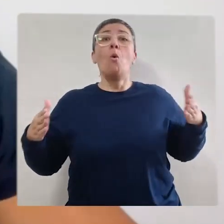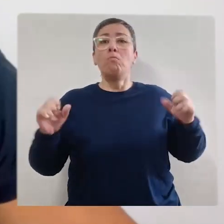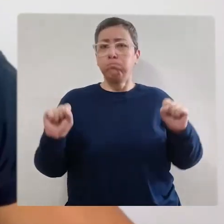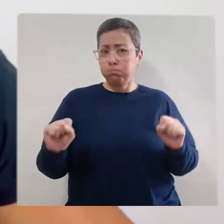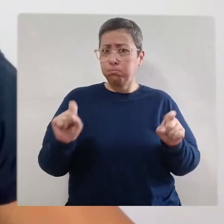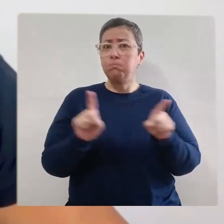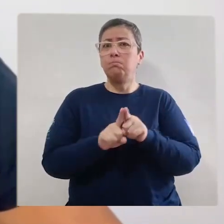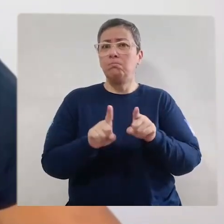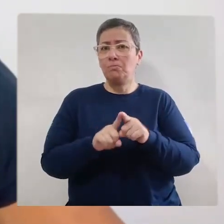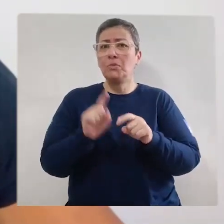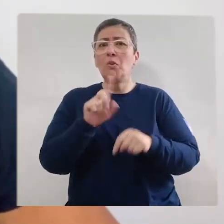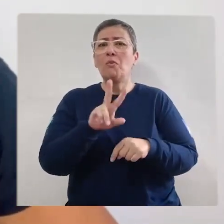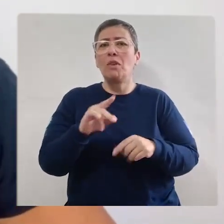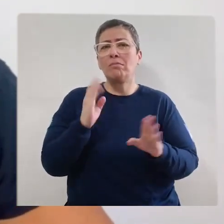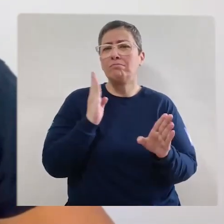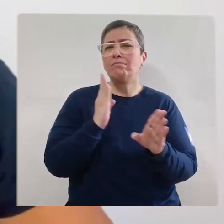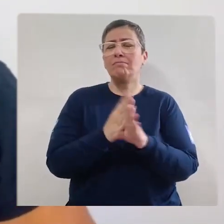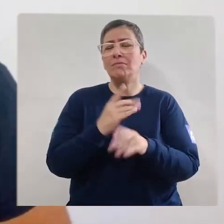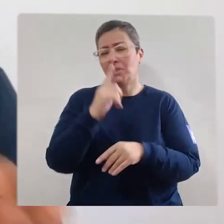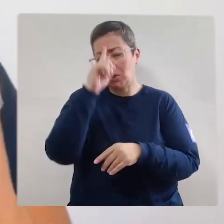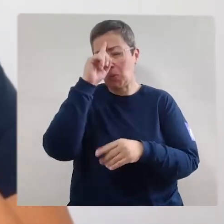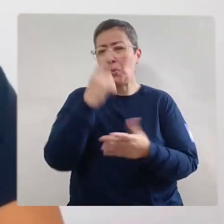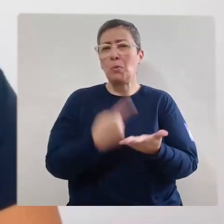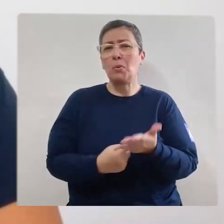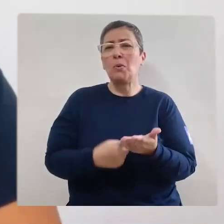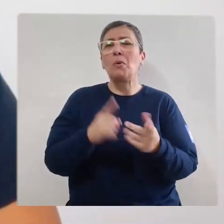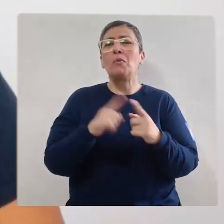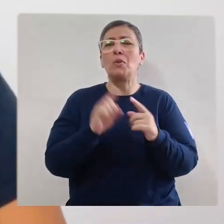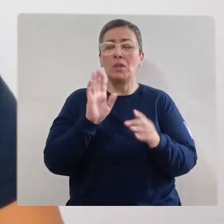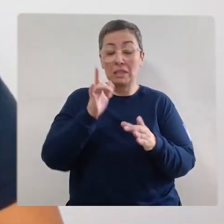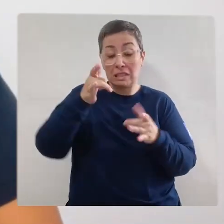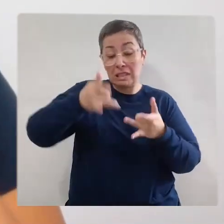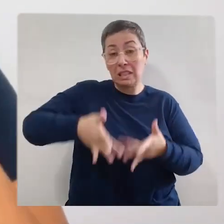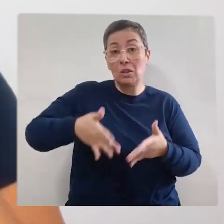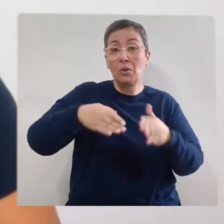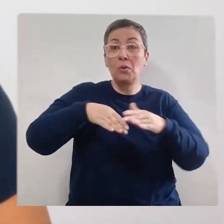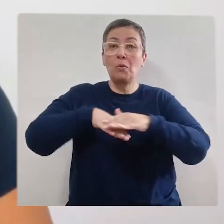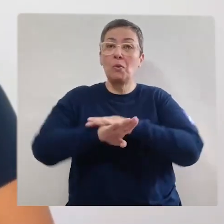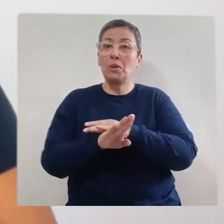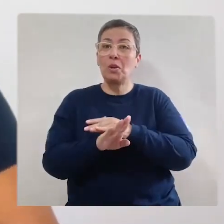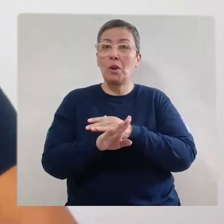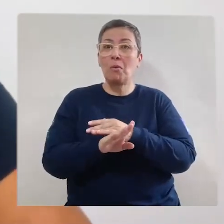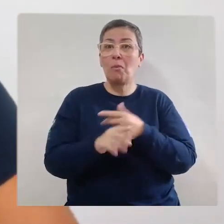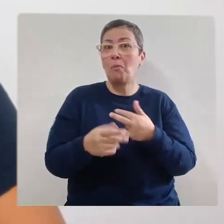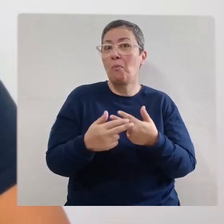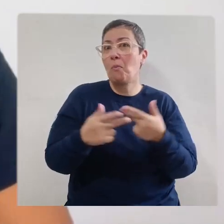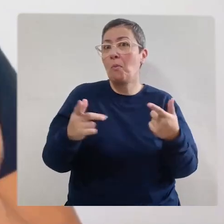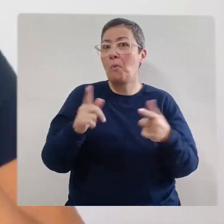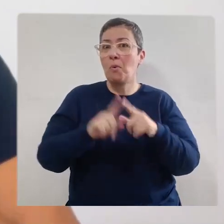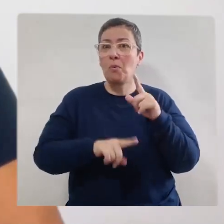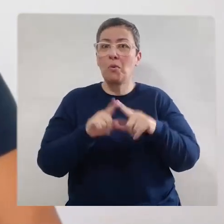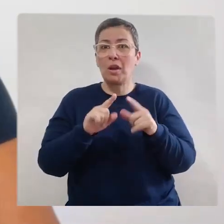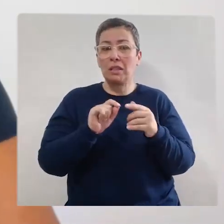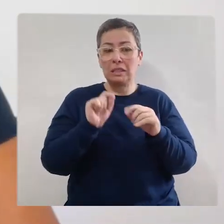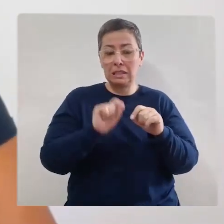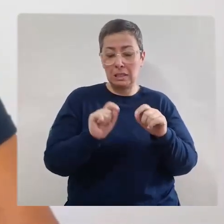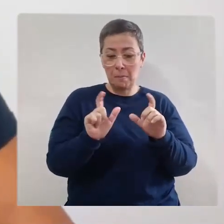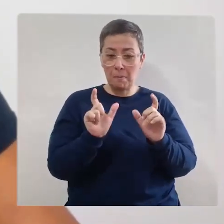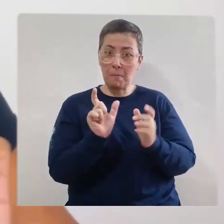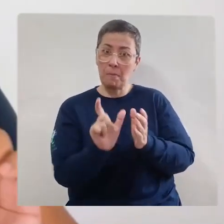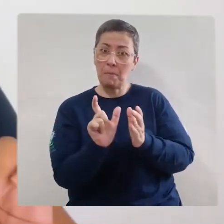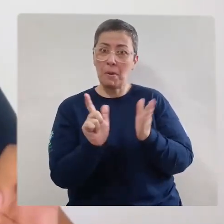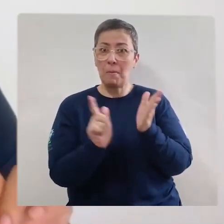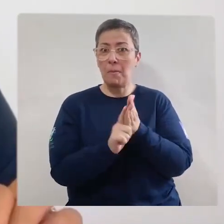que leitura Você que vai decidir E dentro dessa caixa você vai guardar um objeto Tente escrever num